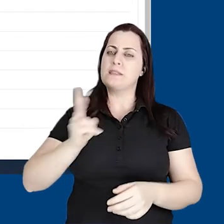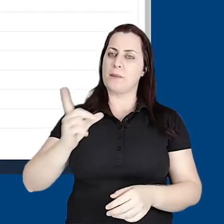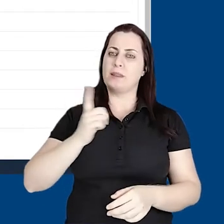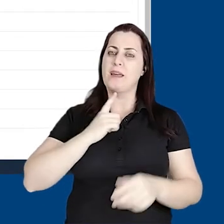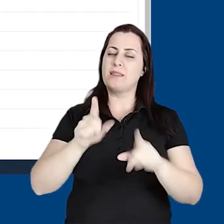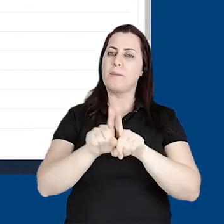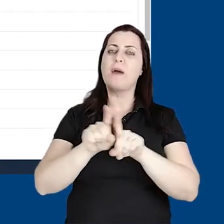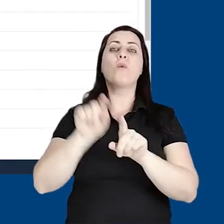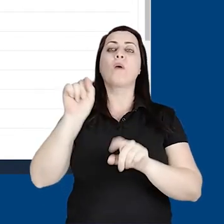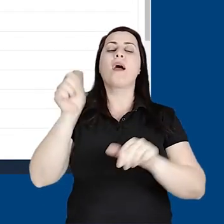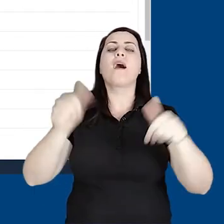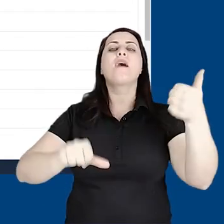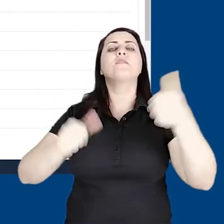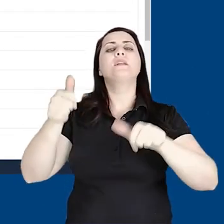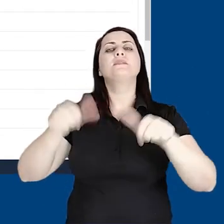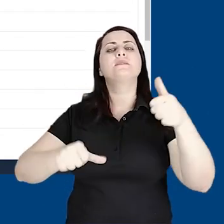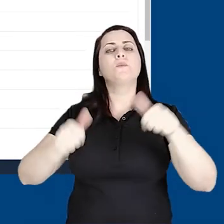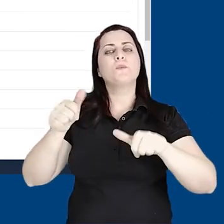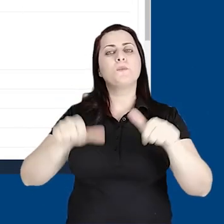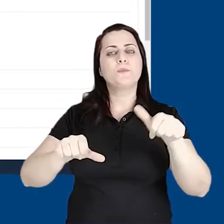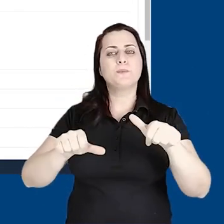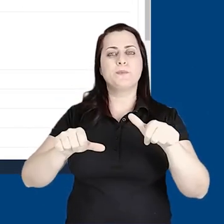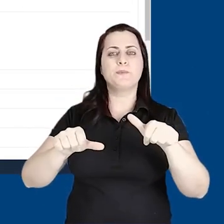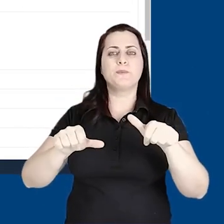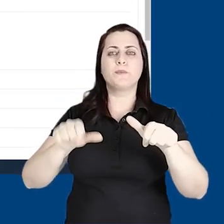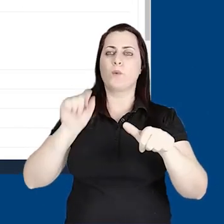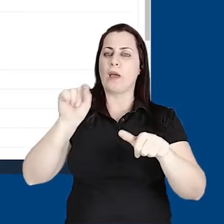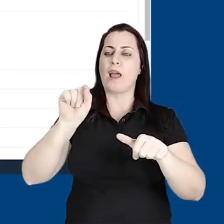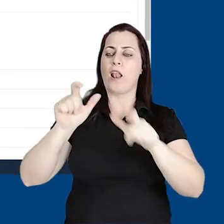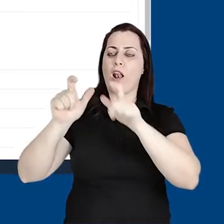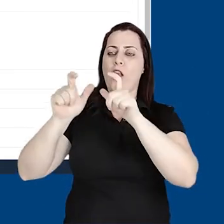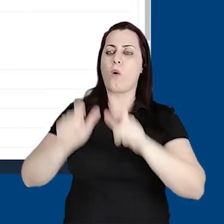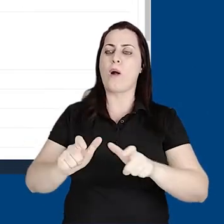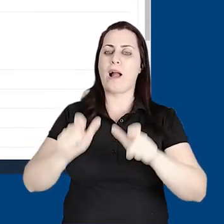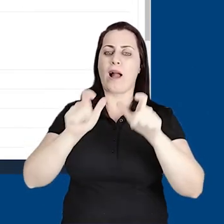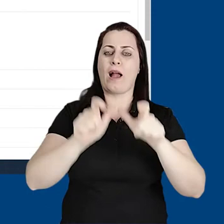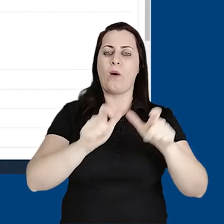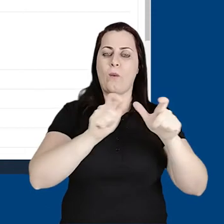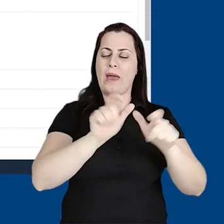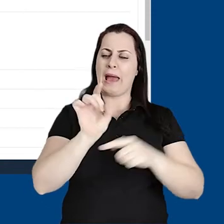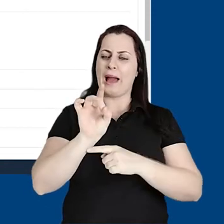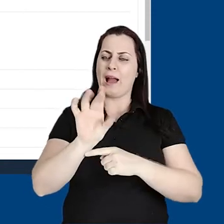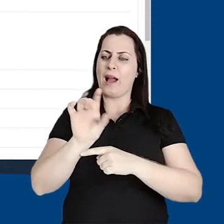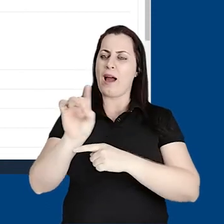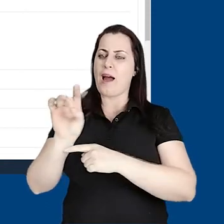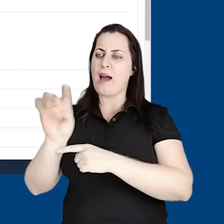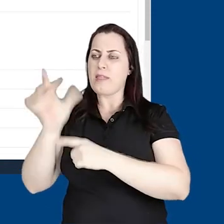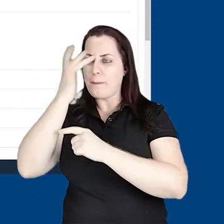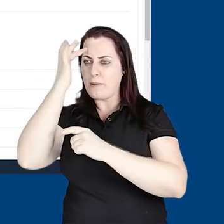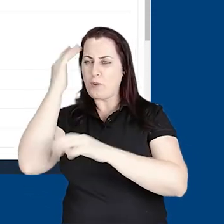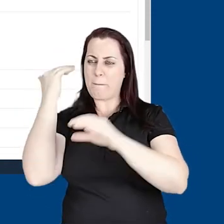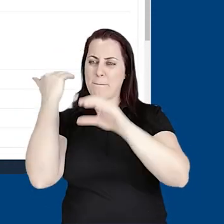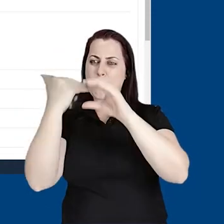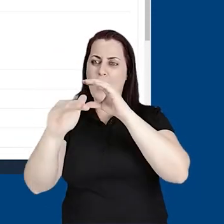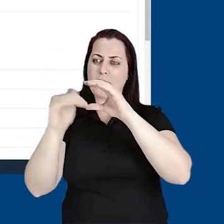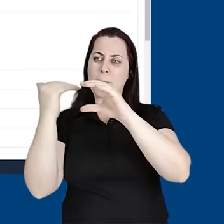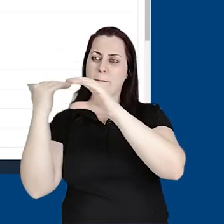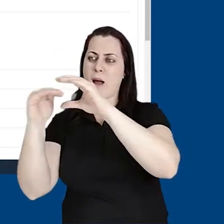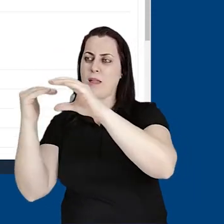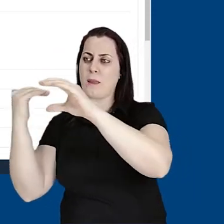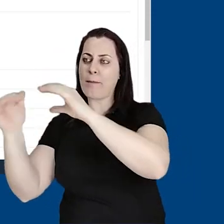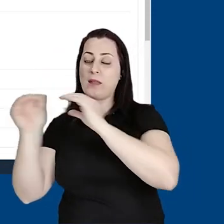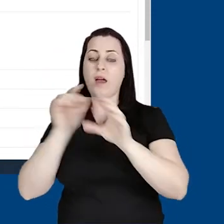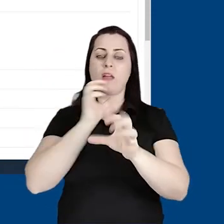que sempre existiu, que é o recurso de avaliação, que seria a avaliação local. Cada postagem do usuário